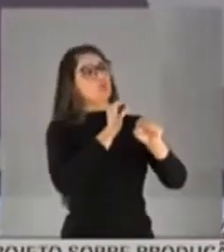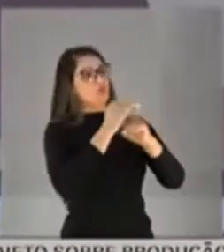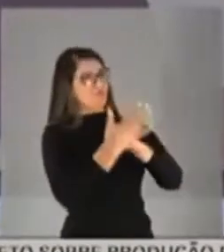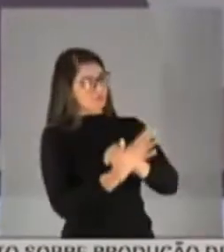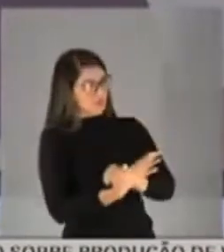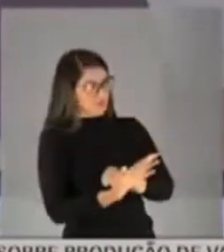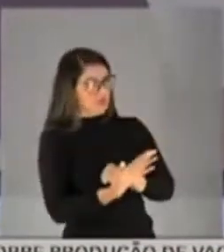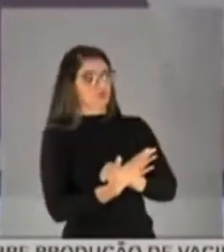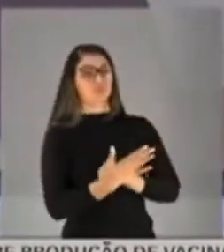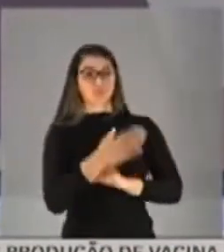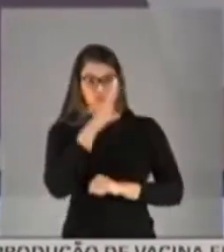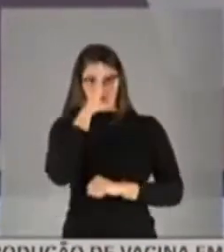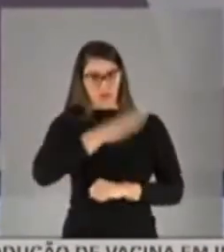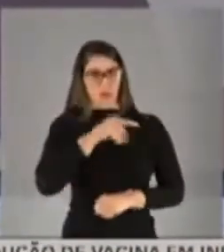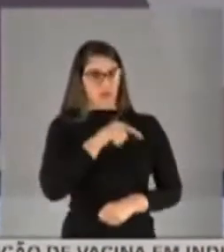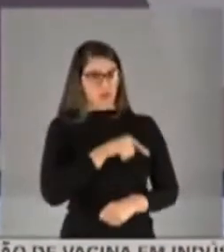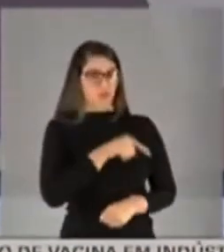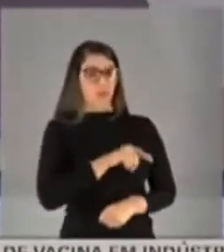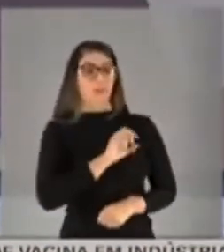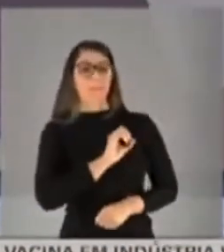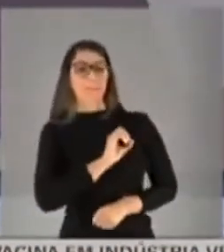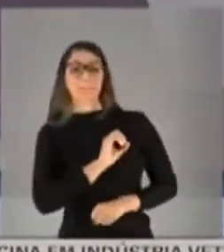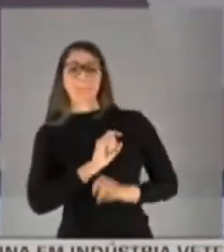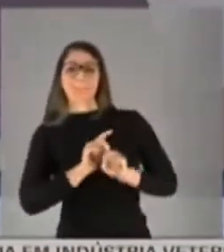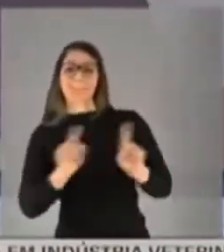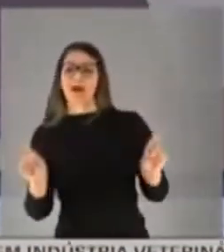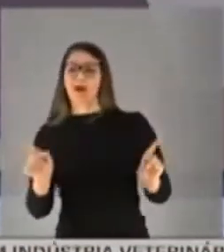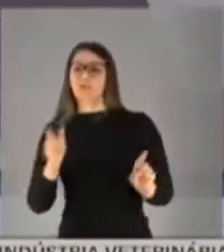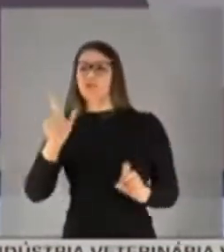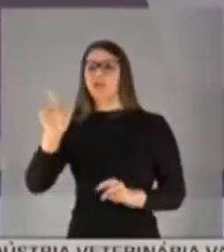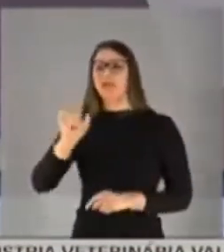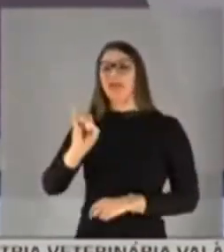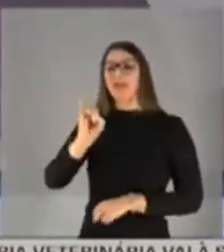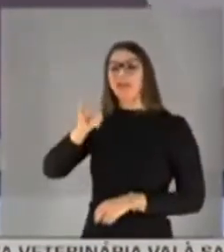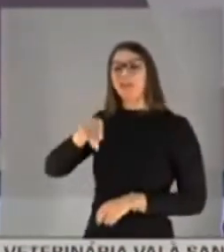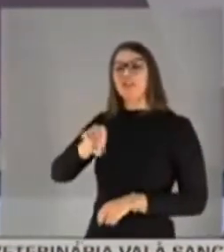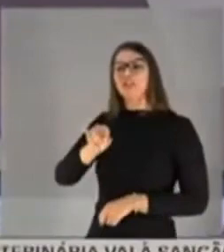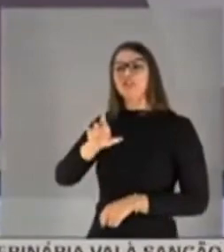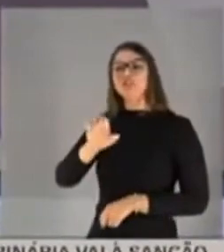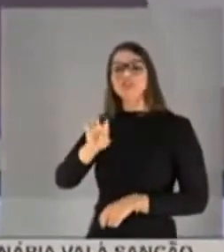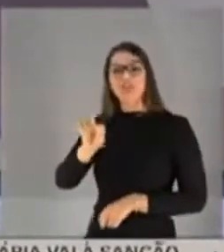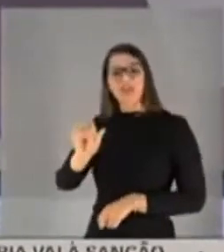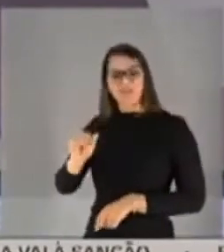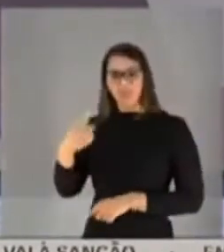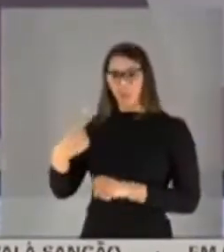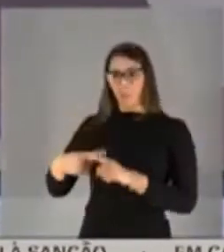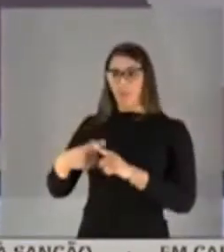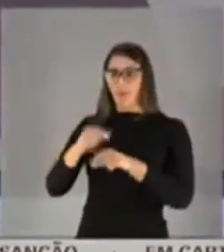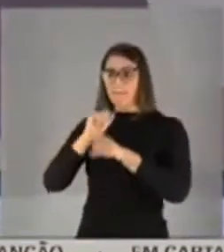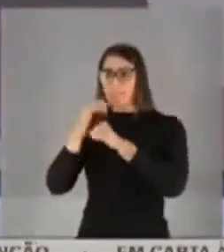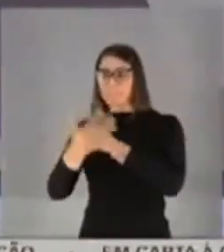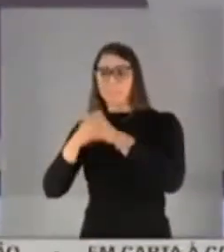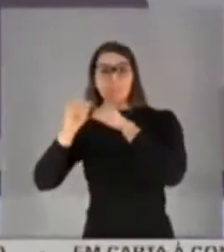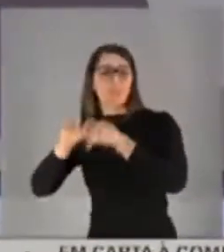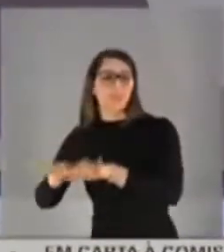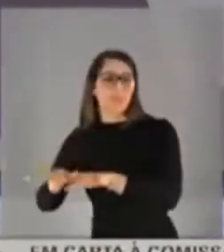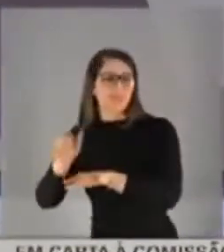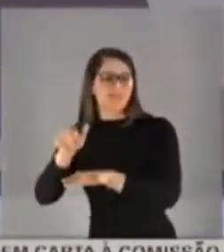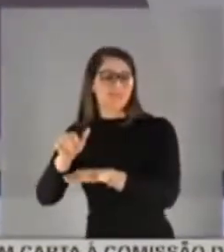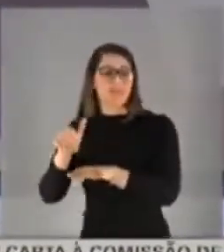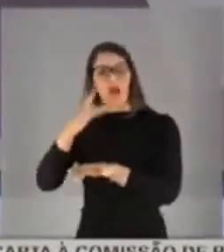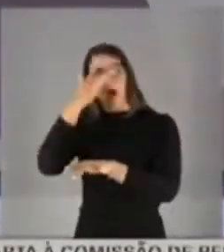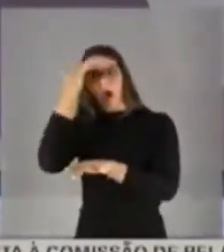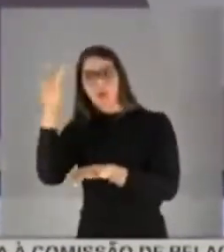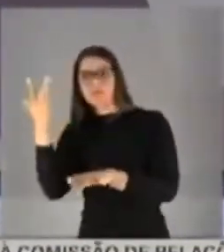mortes causadas diretamente por COVID, mas mortes causadas indiretamente pela presença da pandemia. Significa que pessoas ou